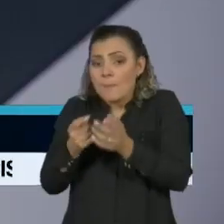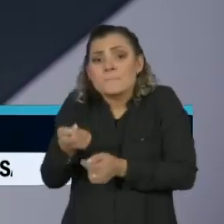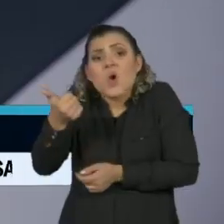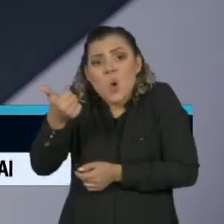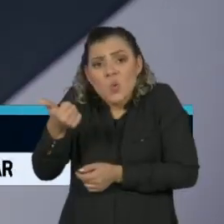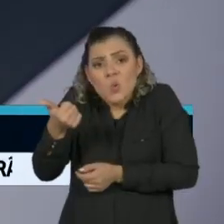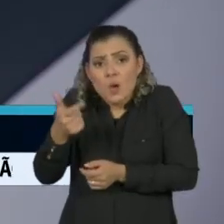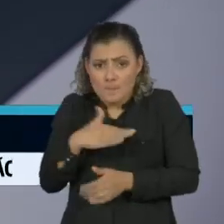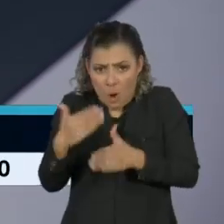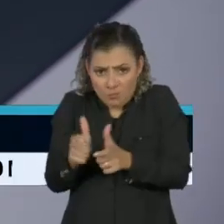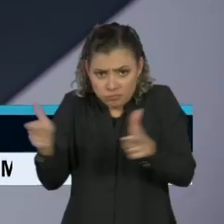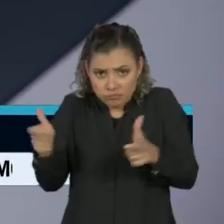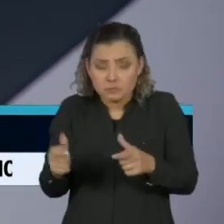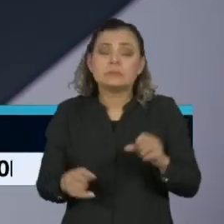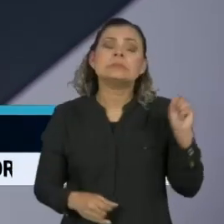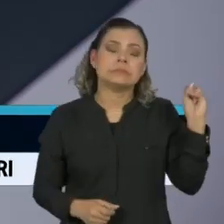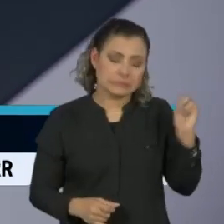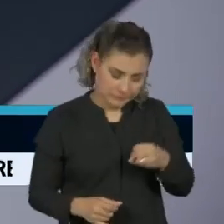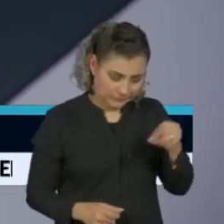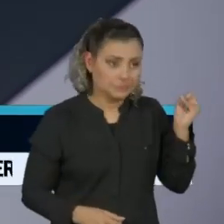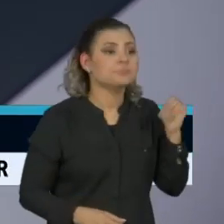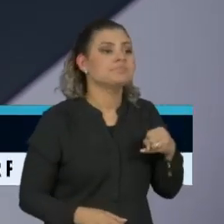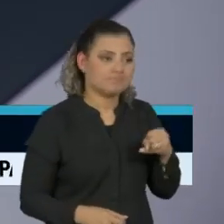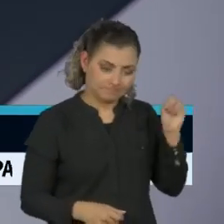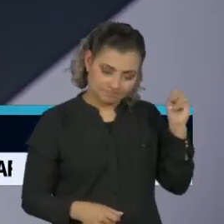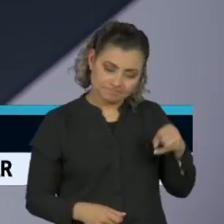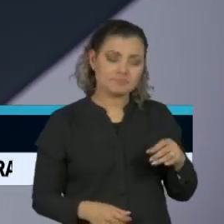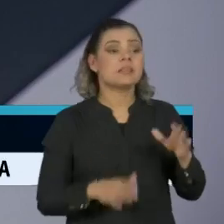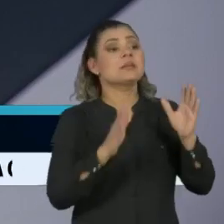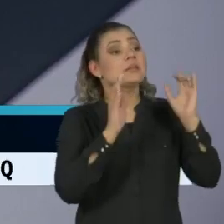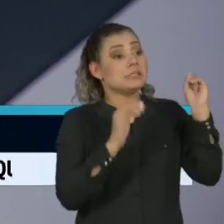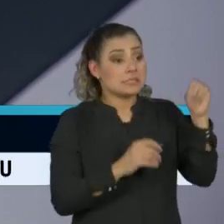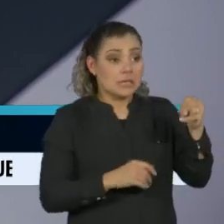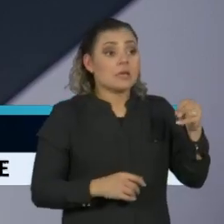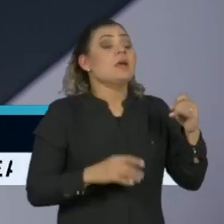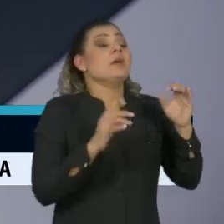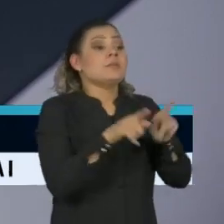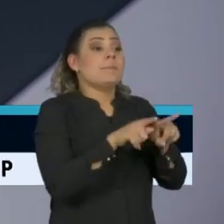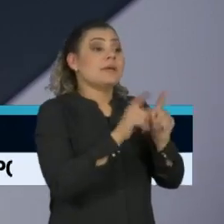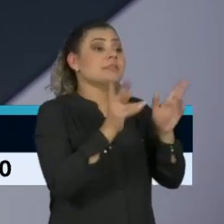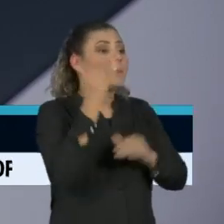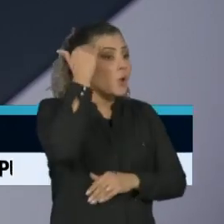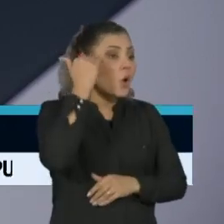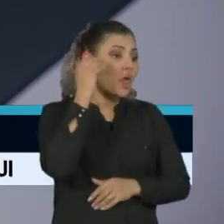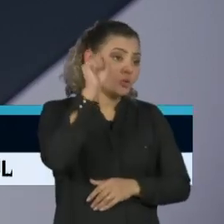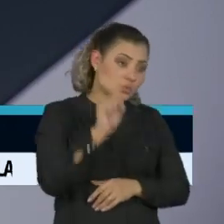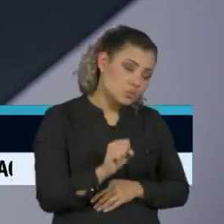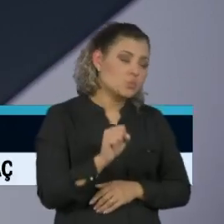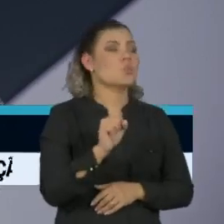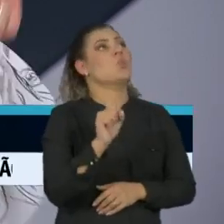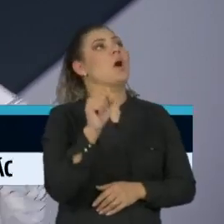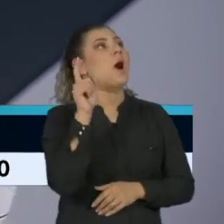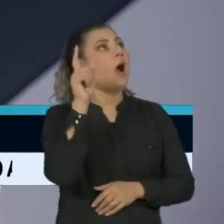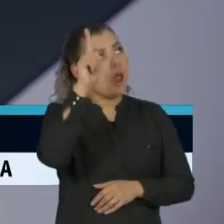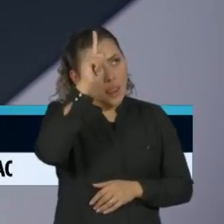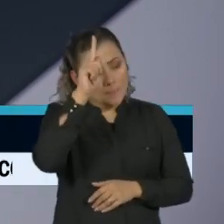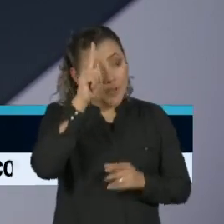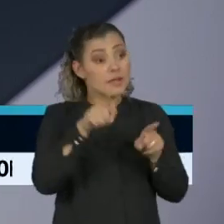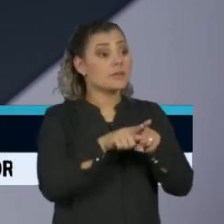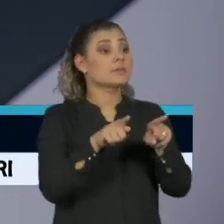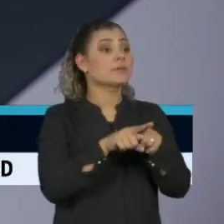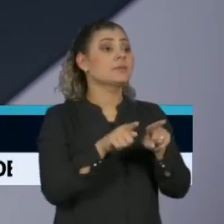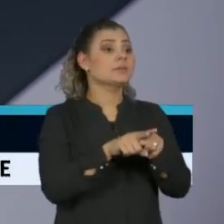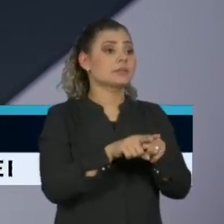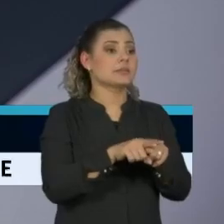Sim, nos exemplos que a gente viu, e a gente sempre volta para os exemplos da Coreia do Sul, da Alemanha e a Islândia, essa